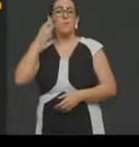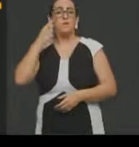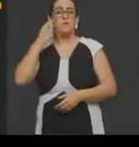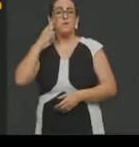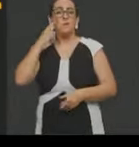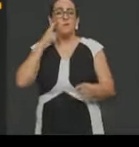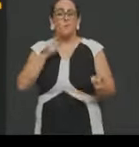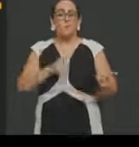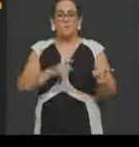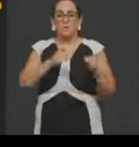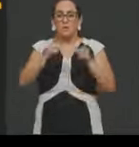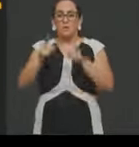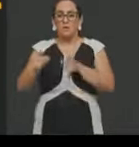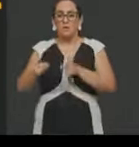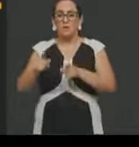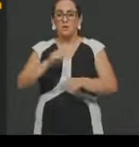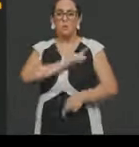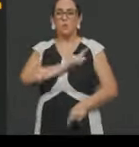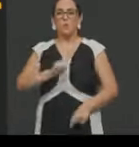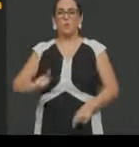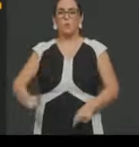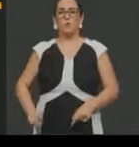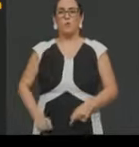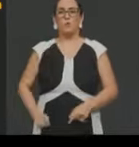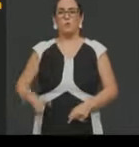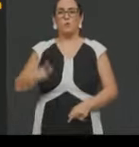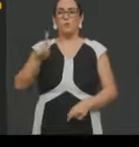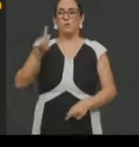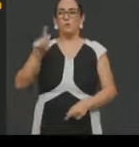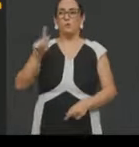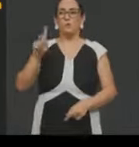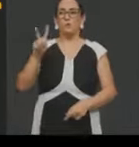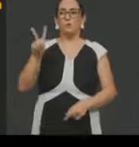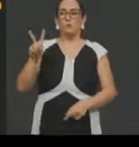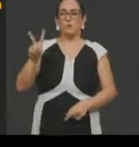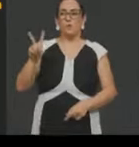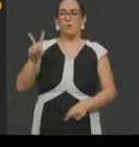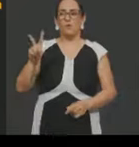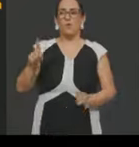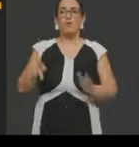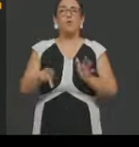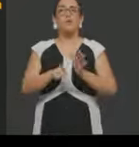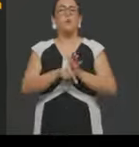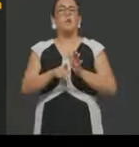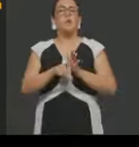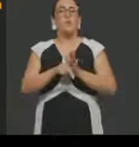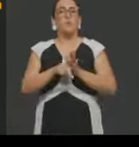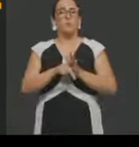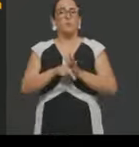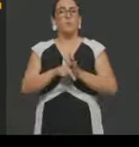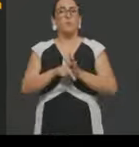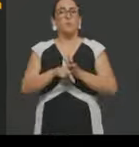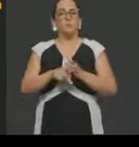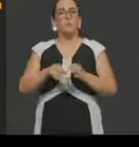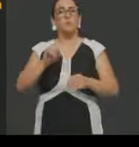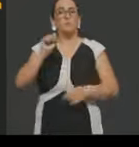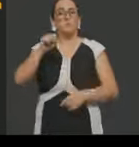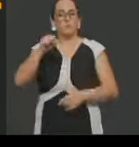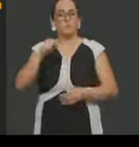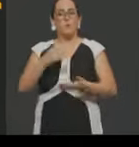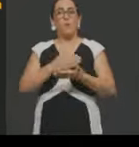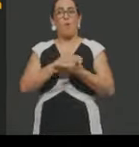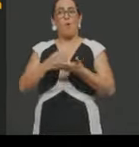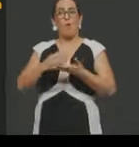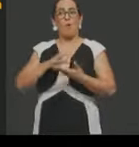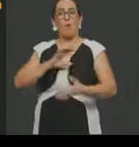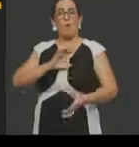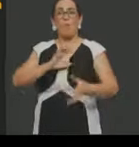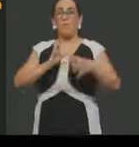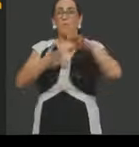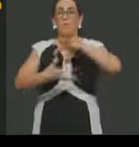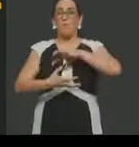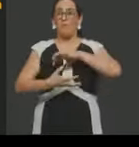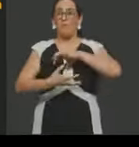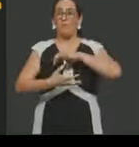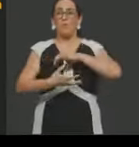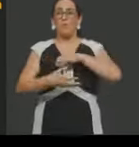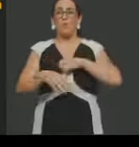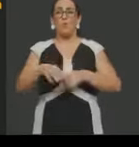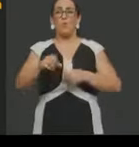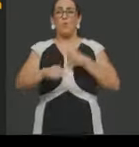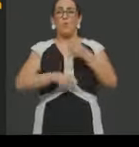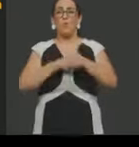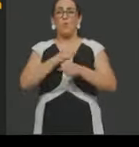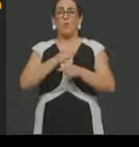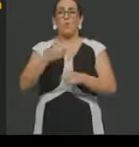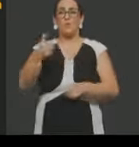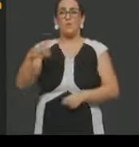do governo de Getúlio Vargas, né, Getúlio Vargas que assume no ano de 1930, por meio de uma revolução, né, e estando no